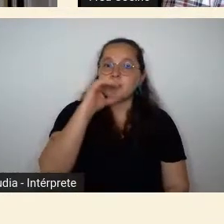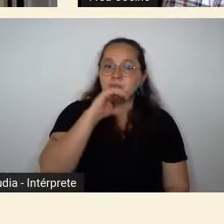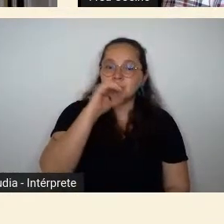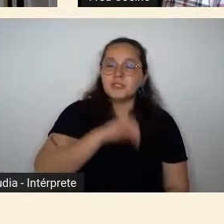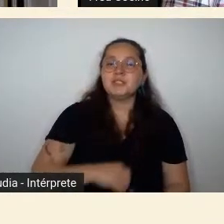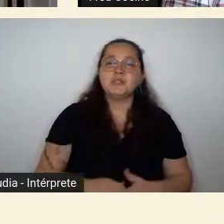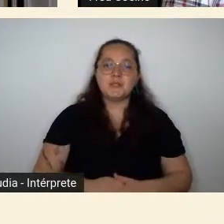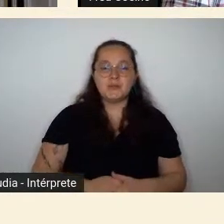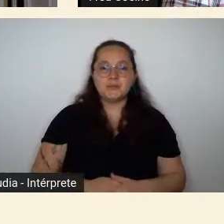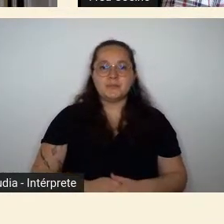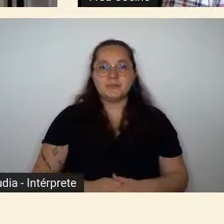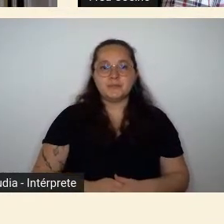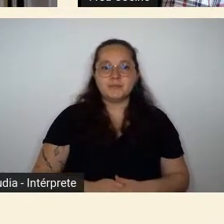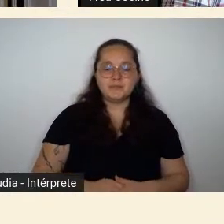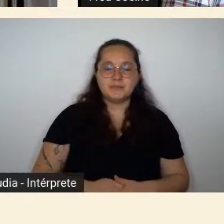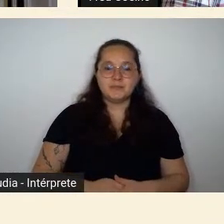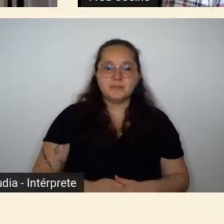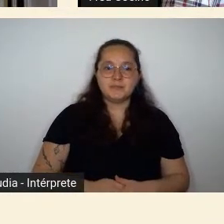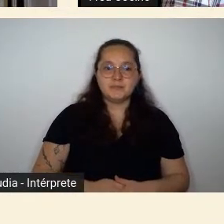minutinhos exatamente